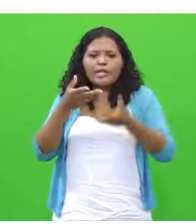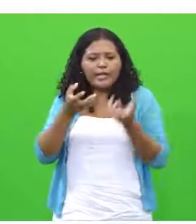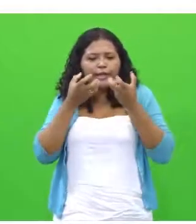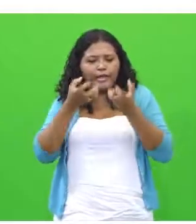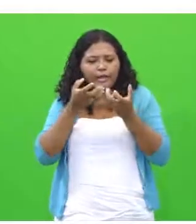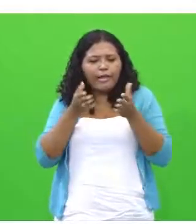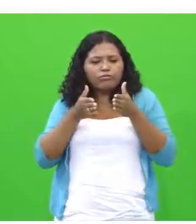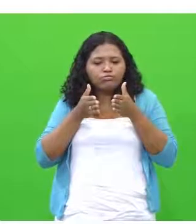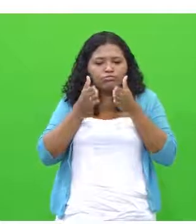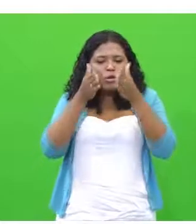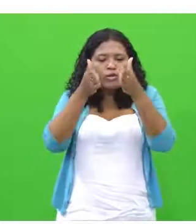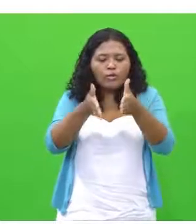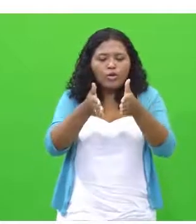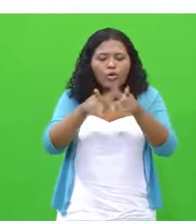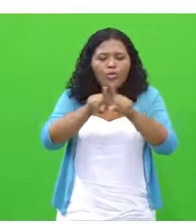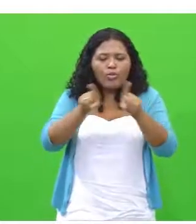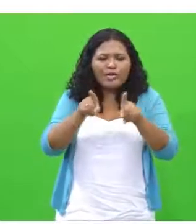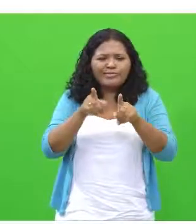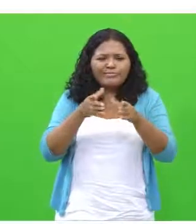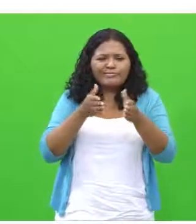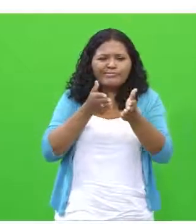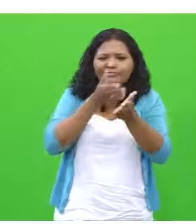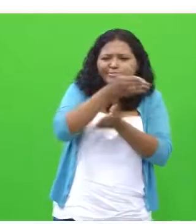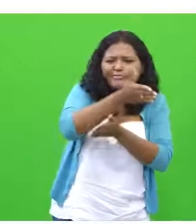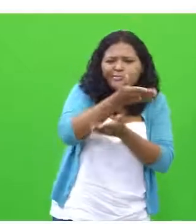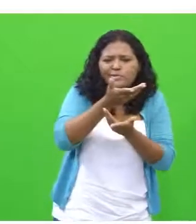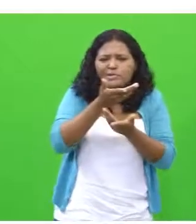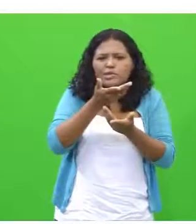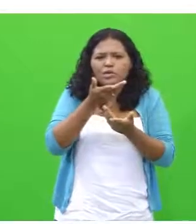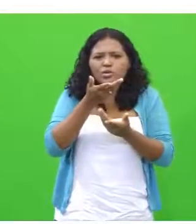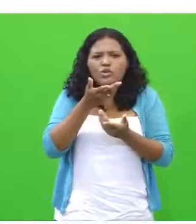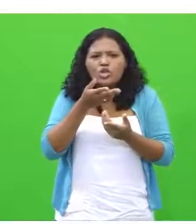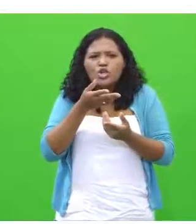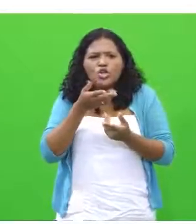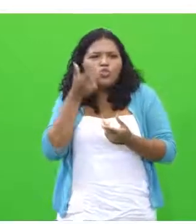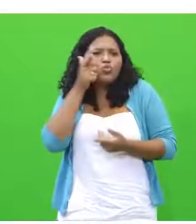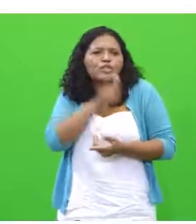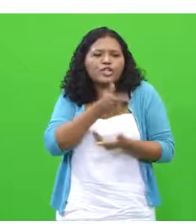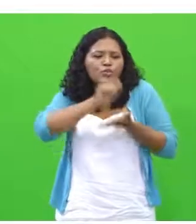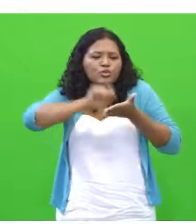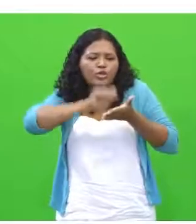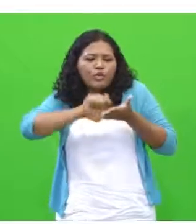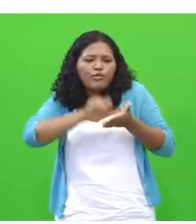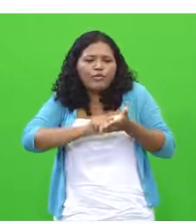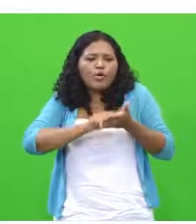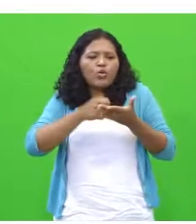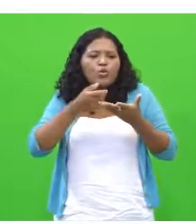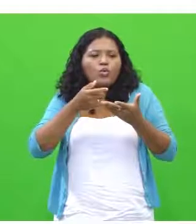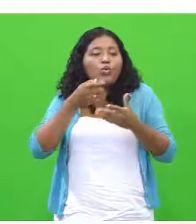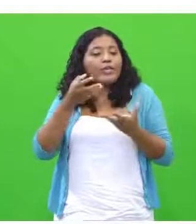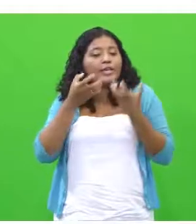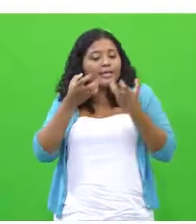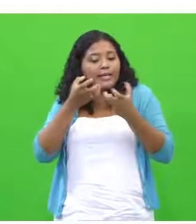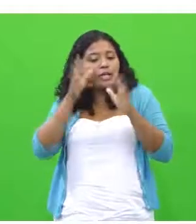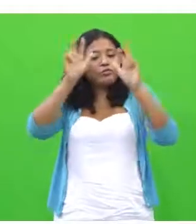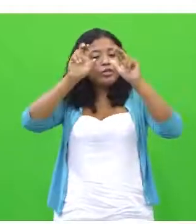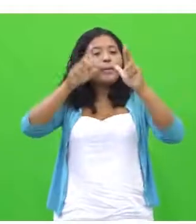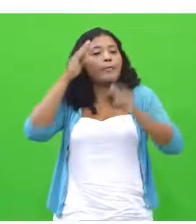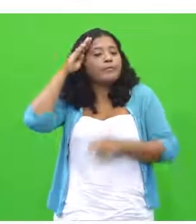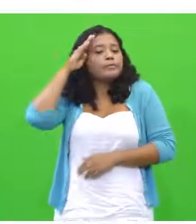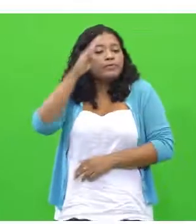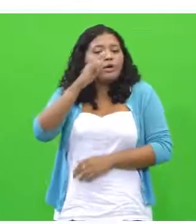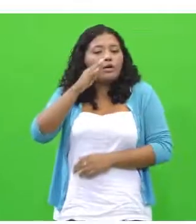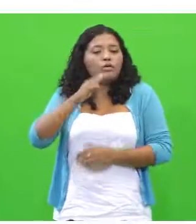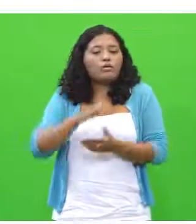relação à publicidade especificamente o questionamento que estava acontecendo no Brasil a partir do que foi colocado nos textos